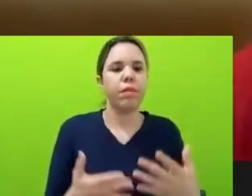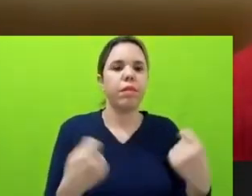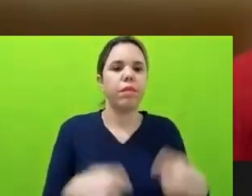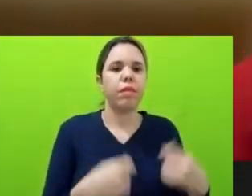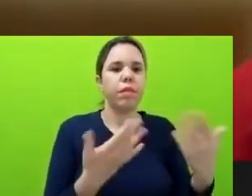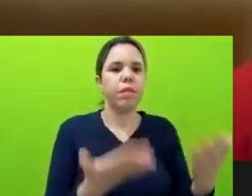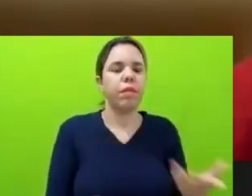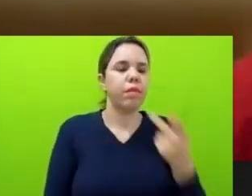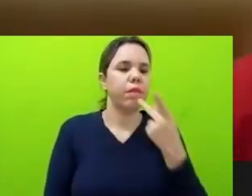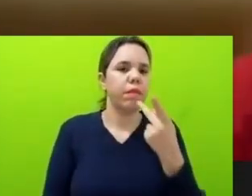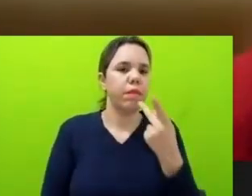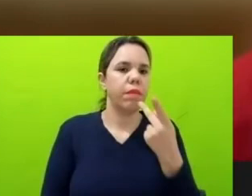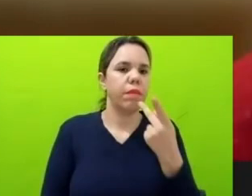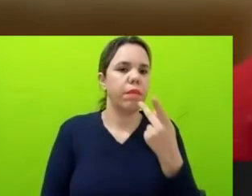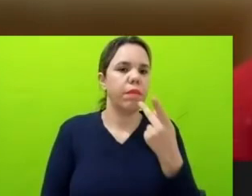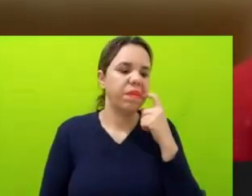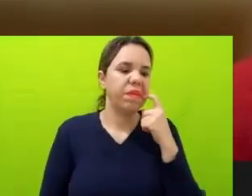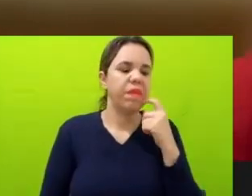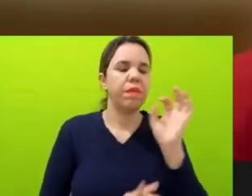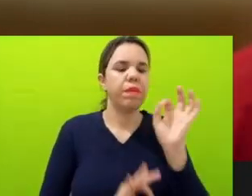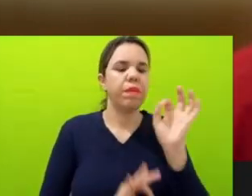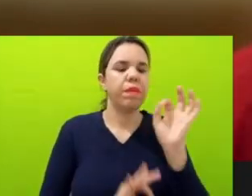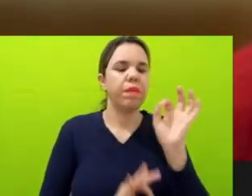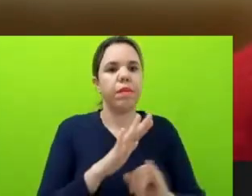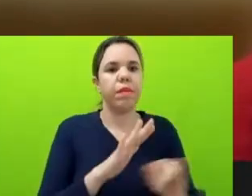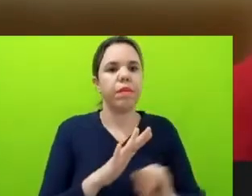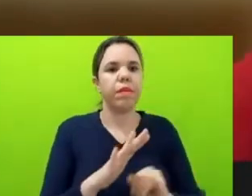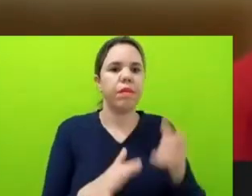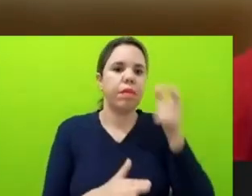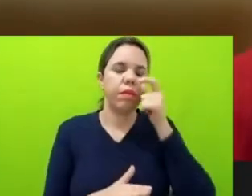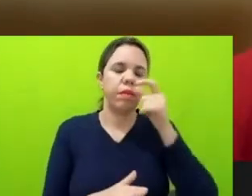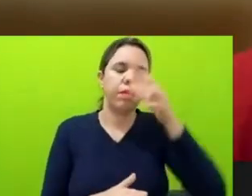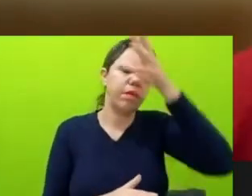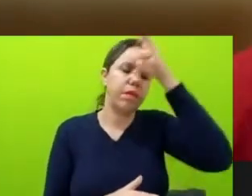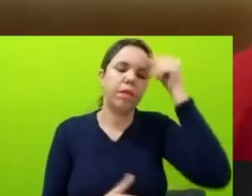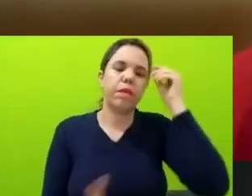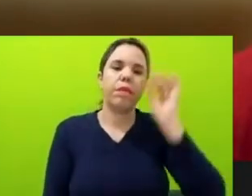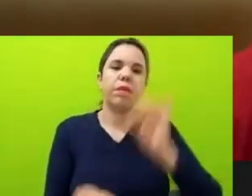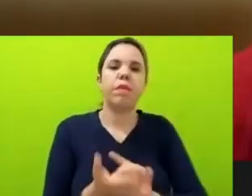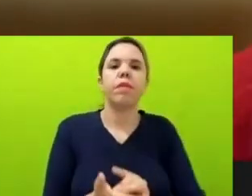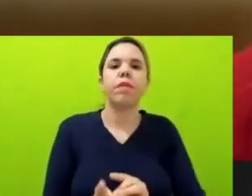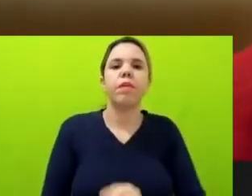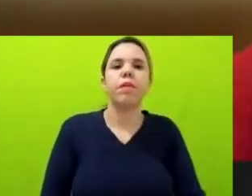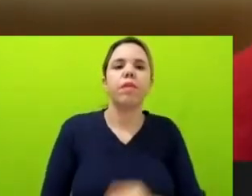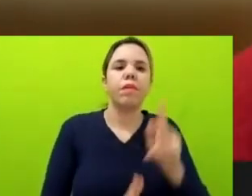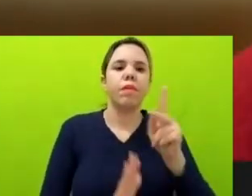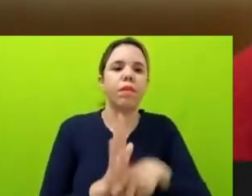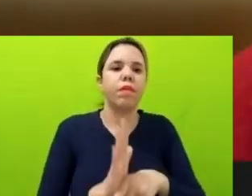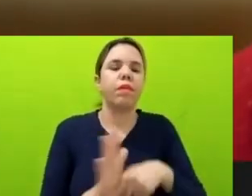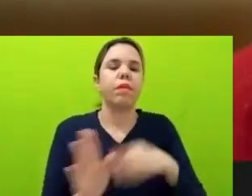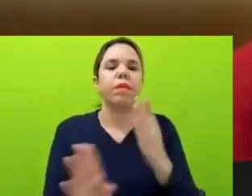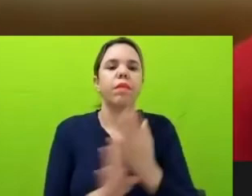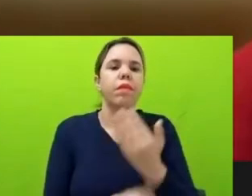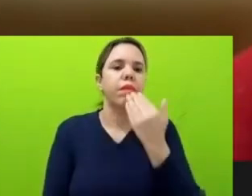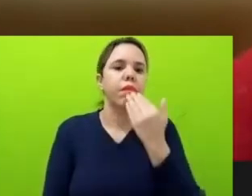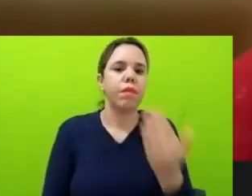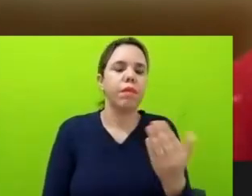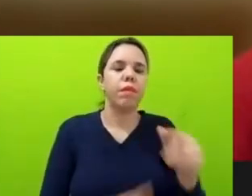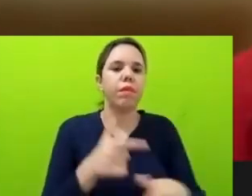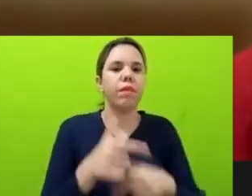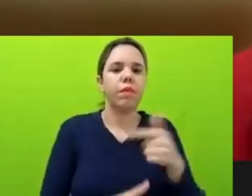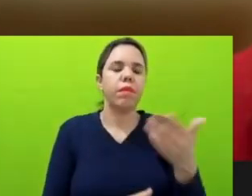organizações ICV, a Amazônia Real, o projeto Achados e Pedidos onde eu trabalhei, eu acho que iniciativas,